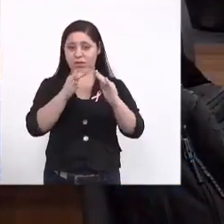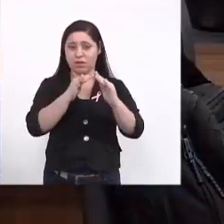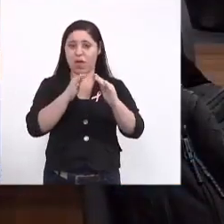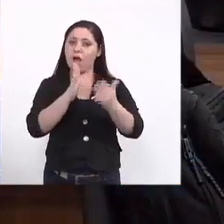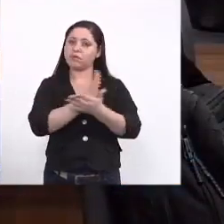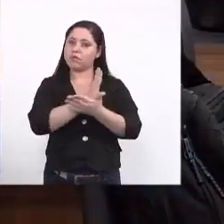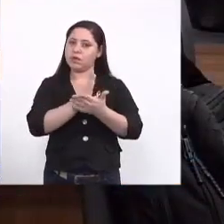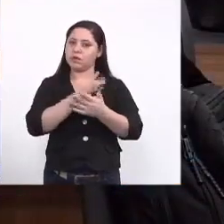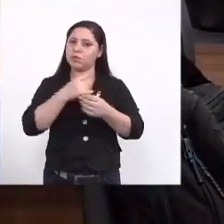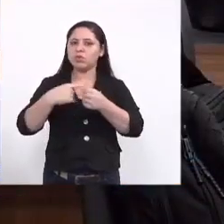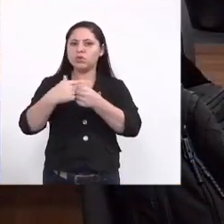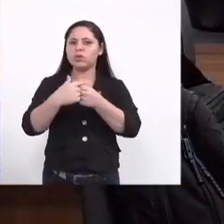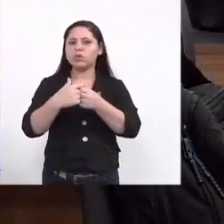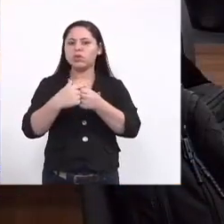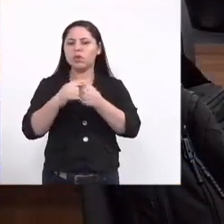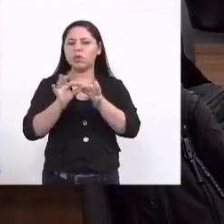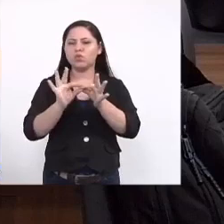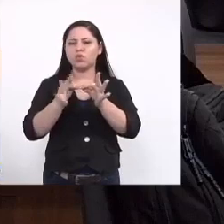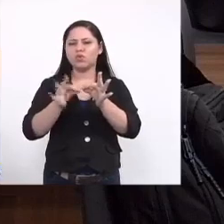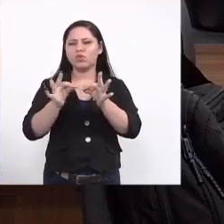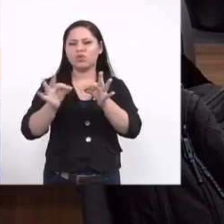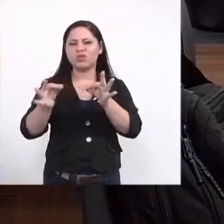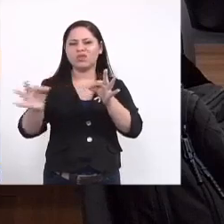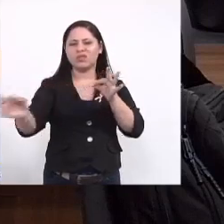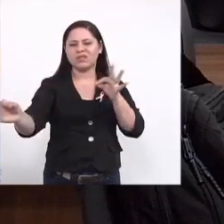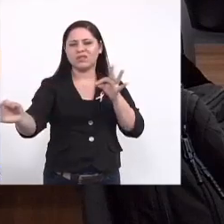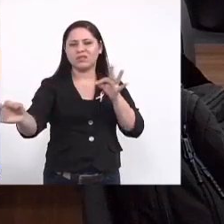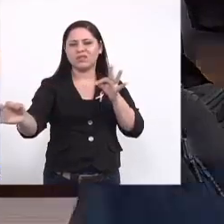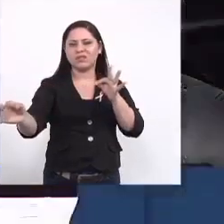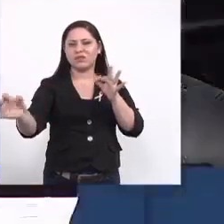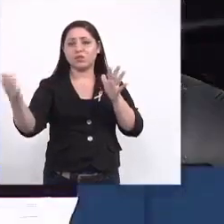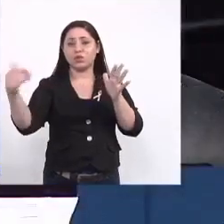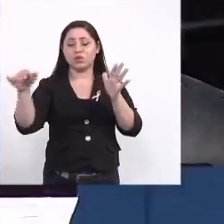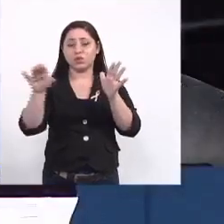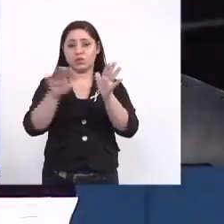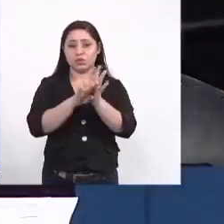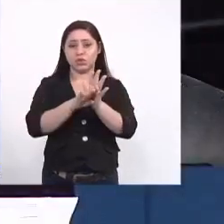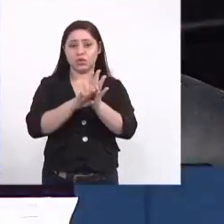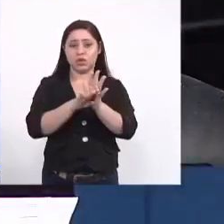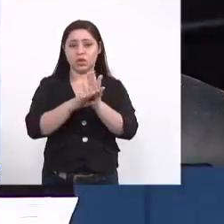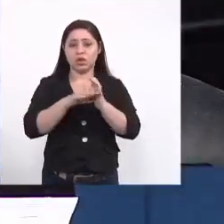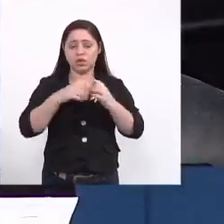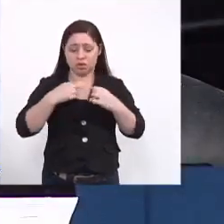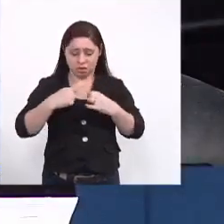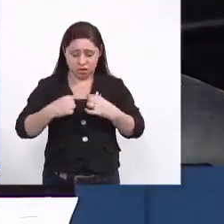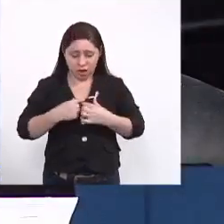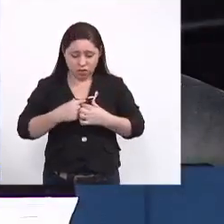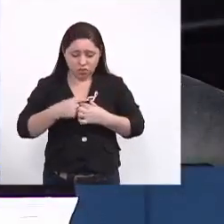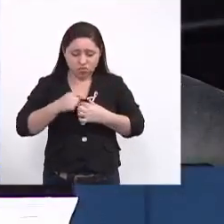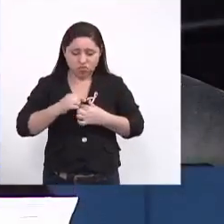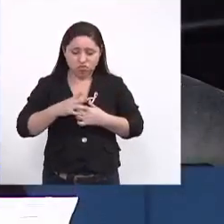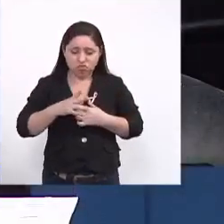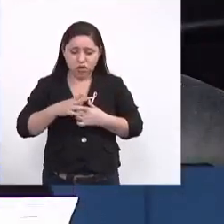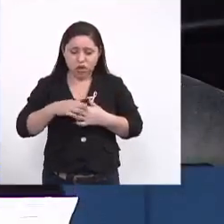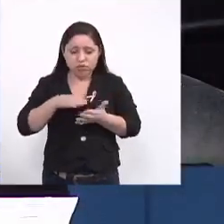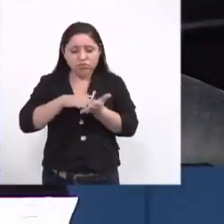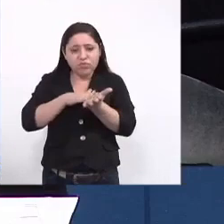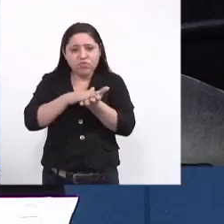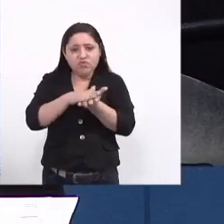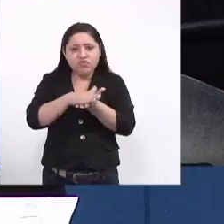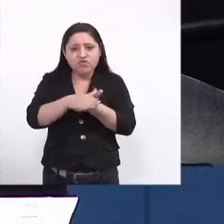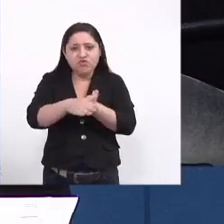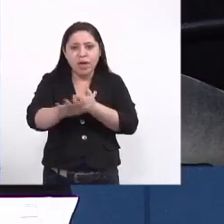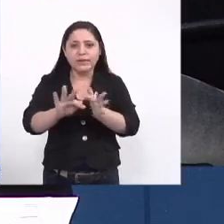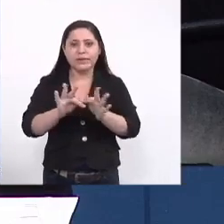mais longínquo com uma um crachazinho impresso né